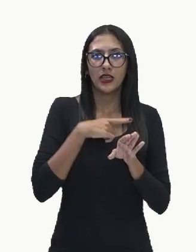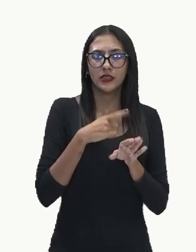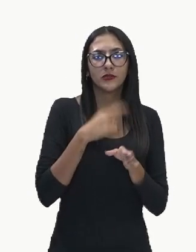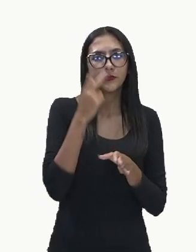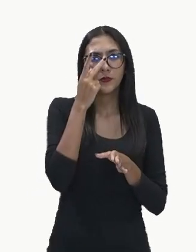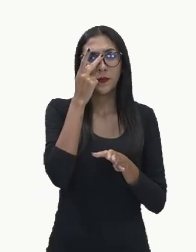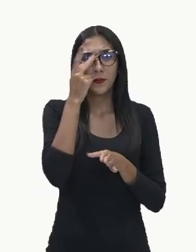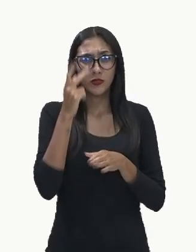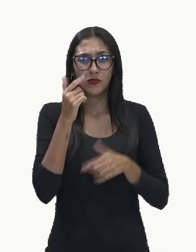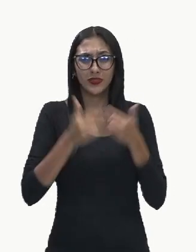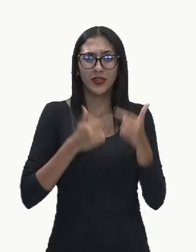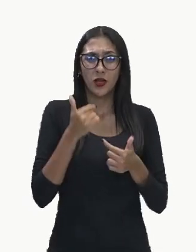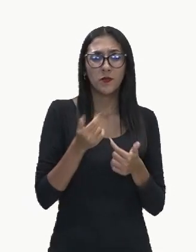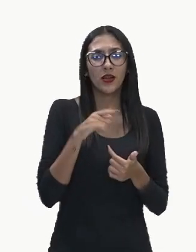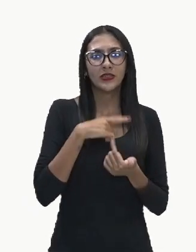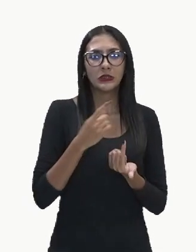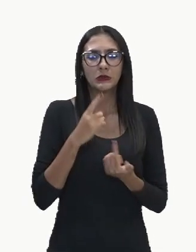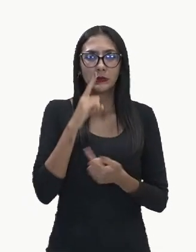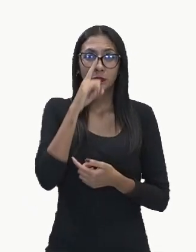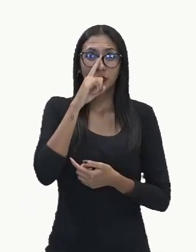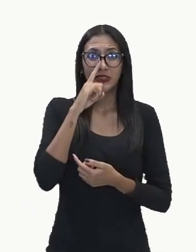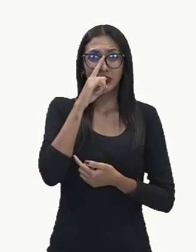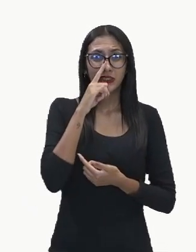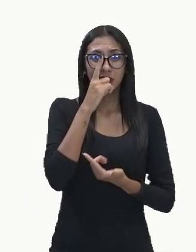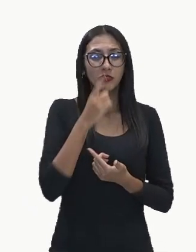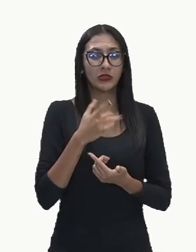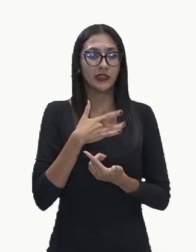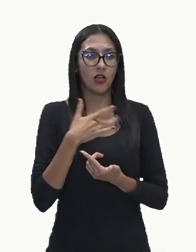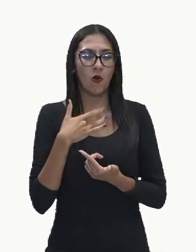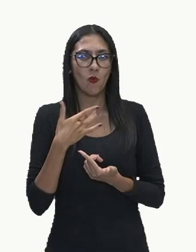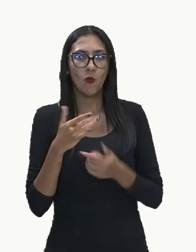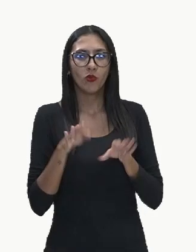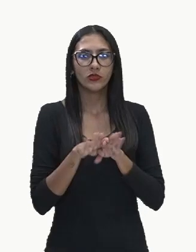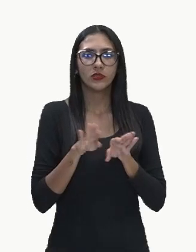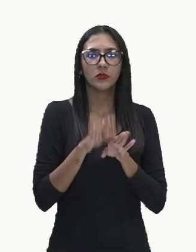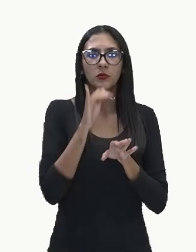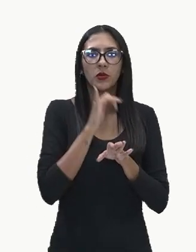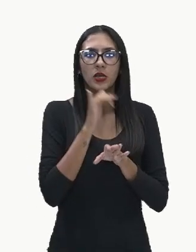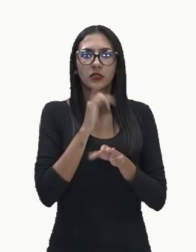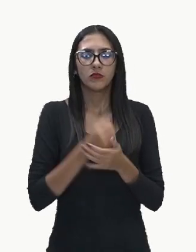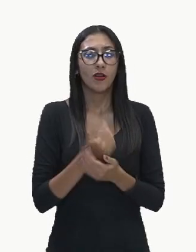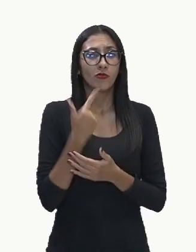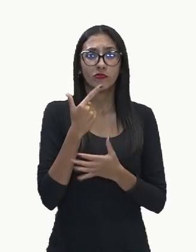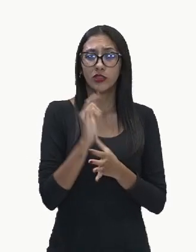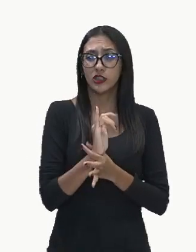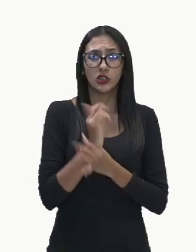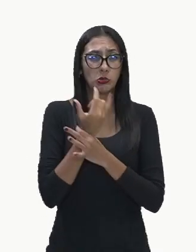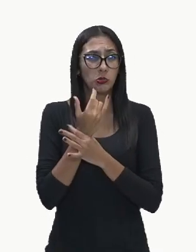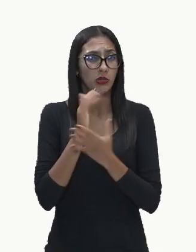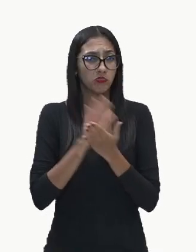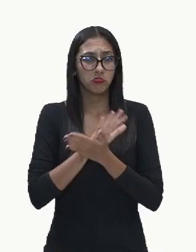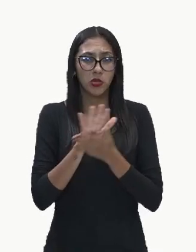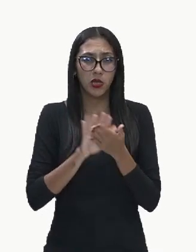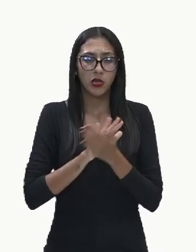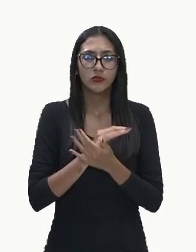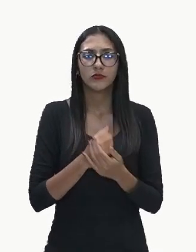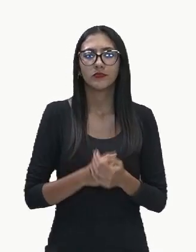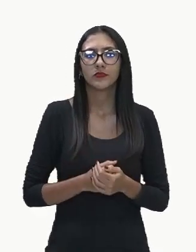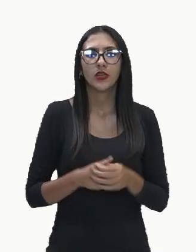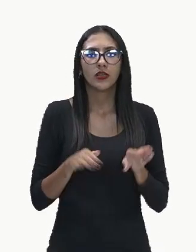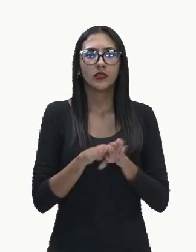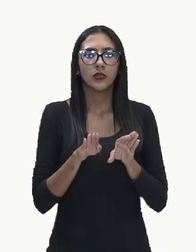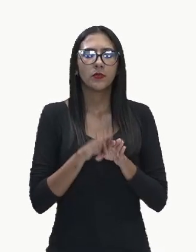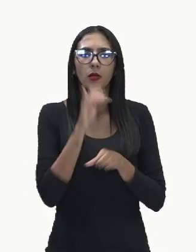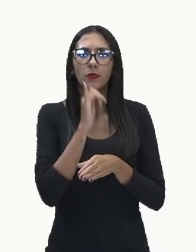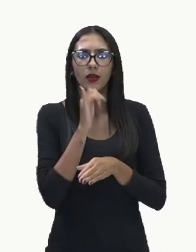aqui a riscos de saúde e segurança pela ausência de infraestrutura adequada e o acesso limitado que eles